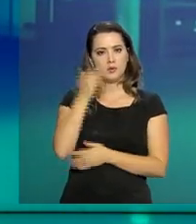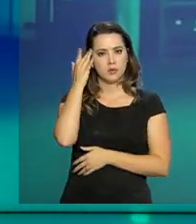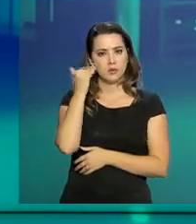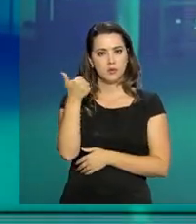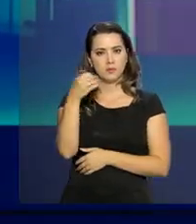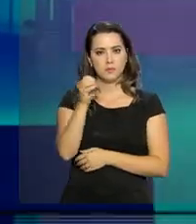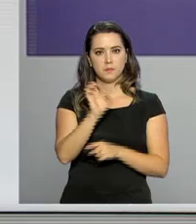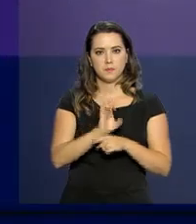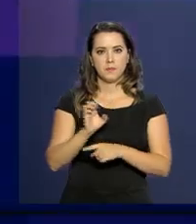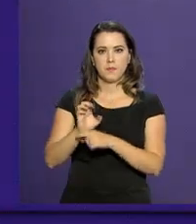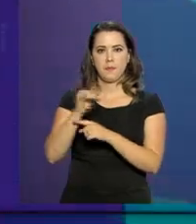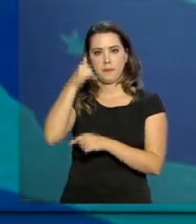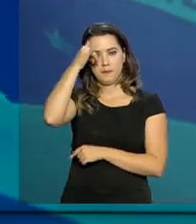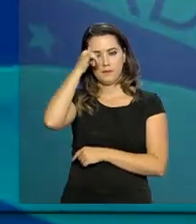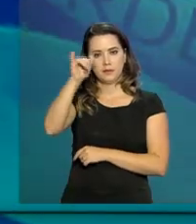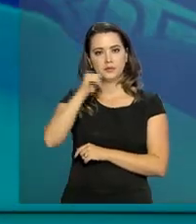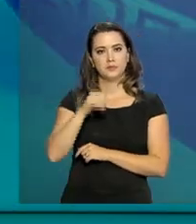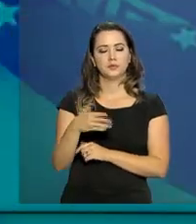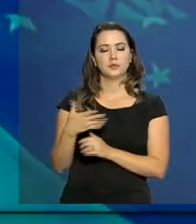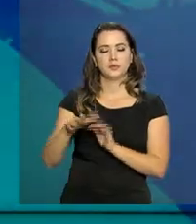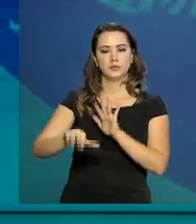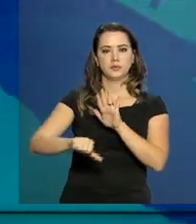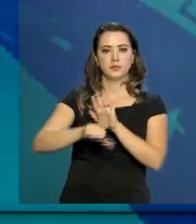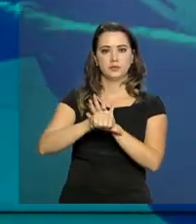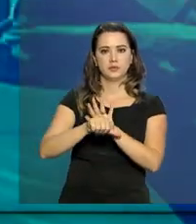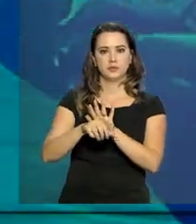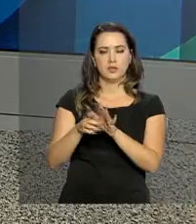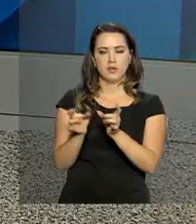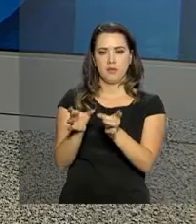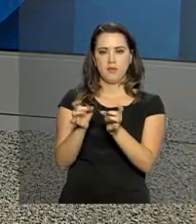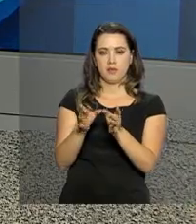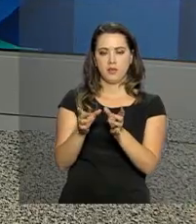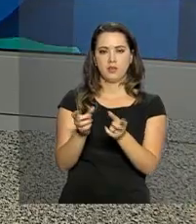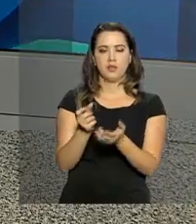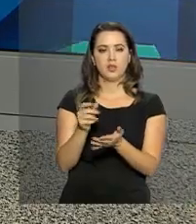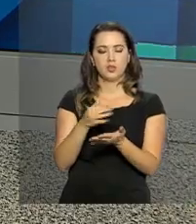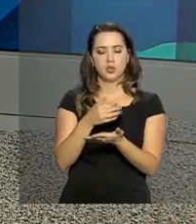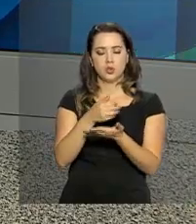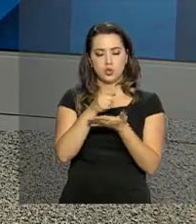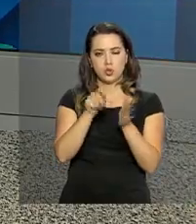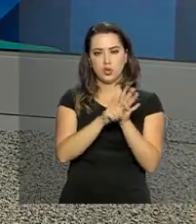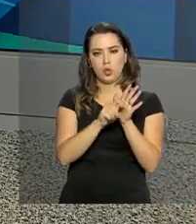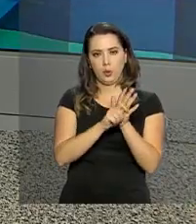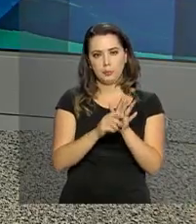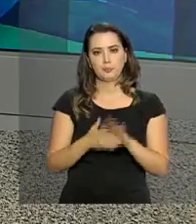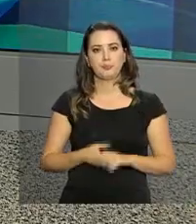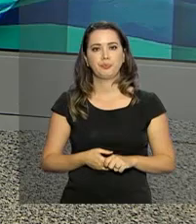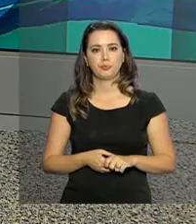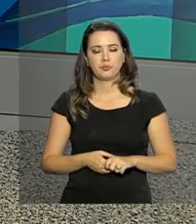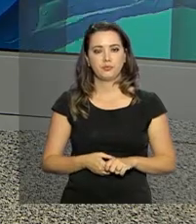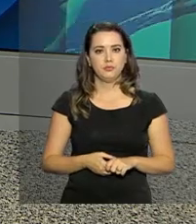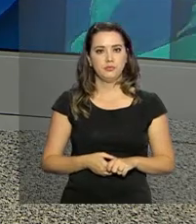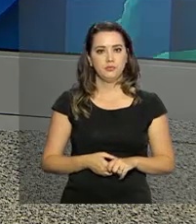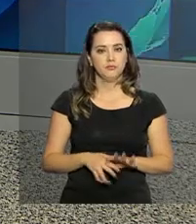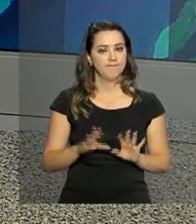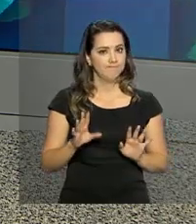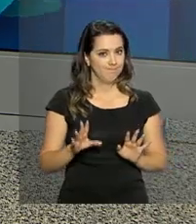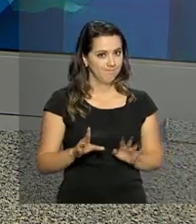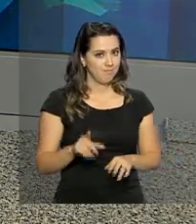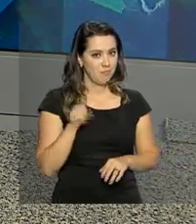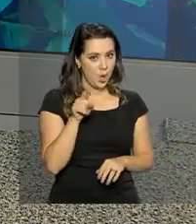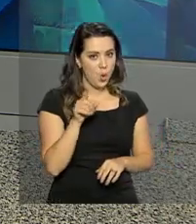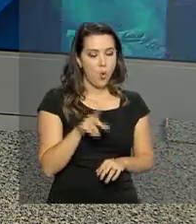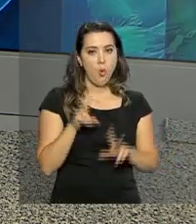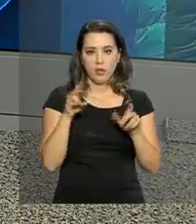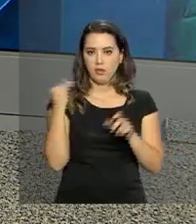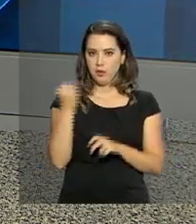amanhã em dez estados contra o tráfico de drogas. O tema doação de órgãos costuma ser um tabu